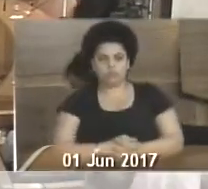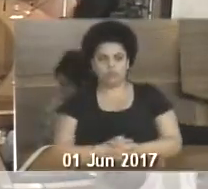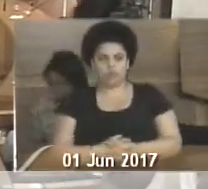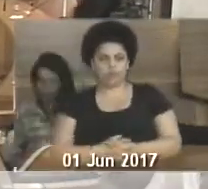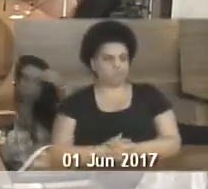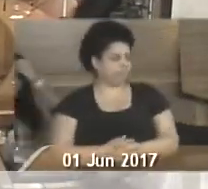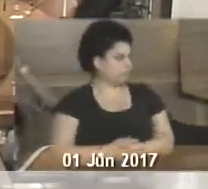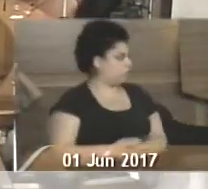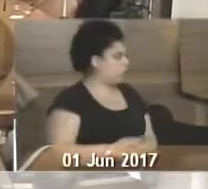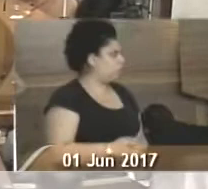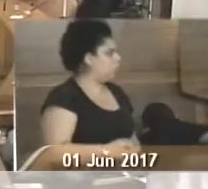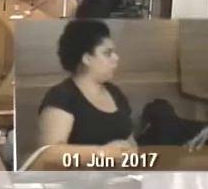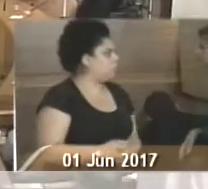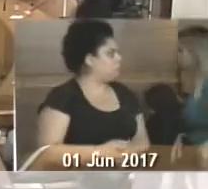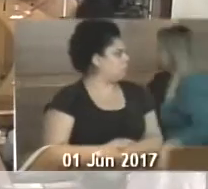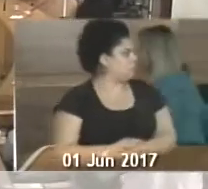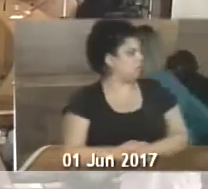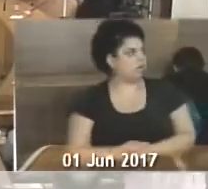Pode, tá bom.